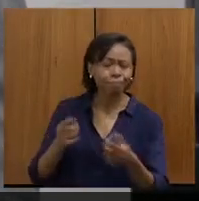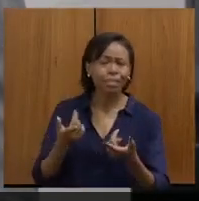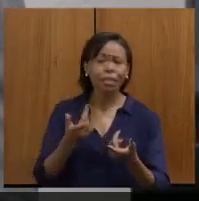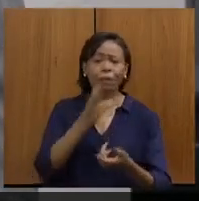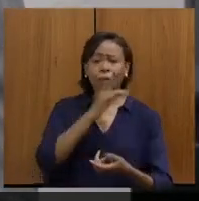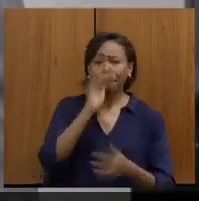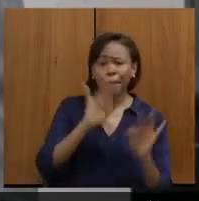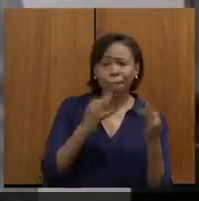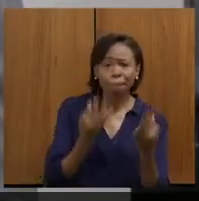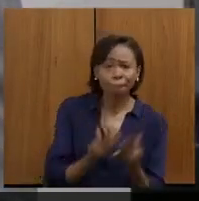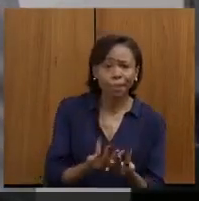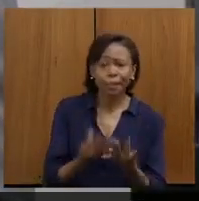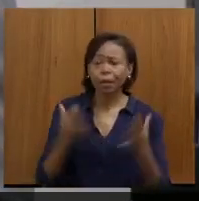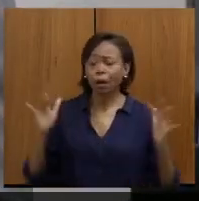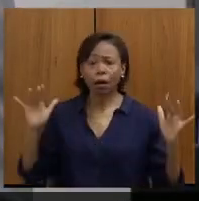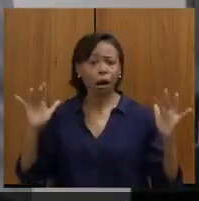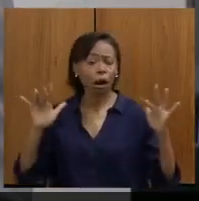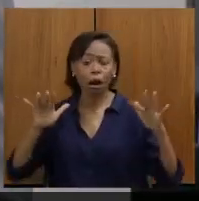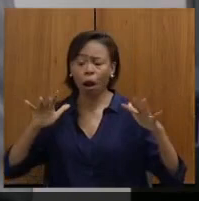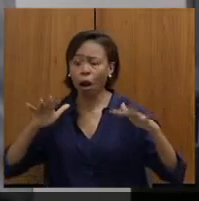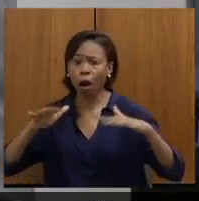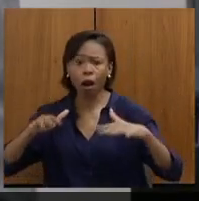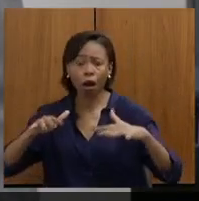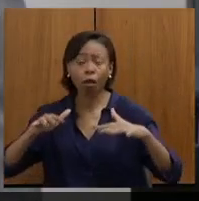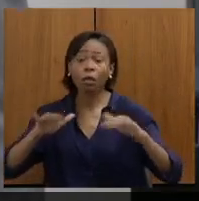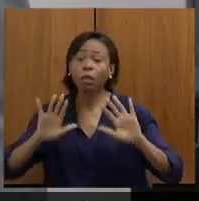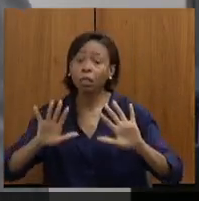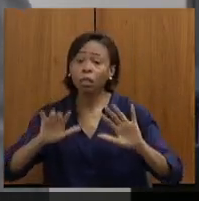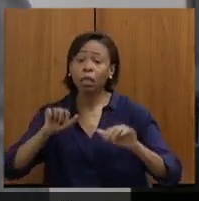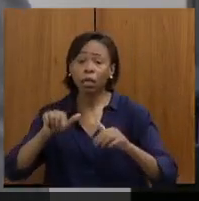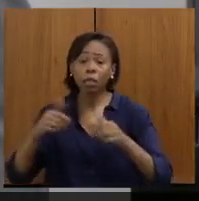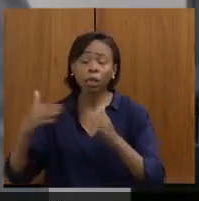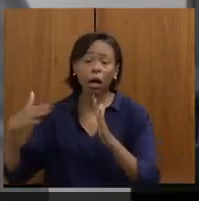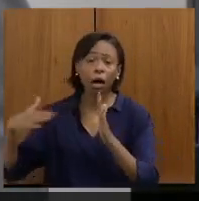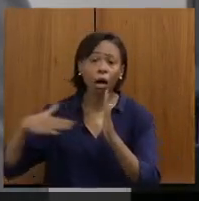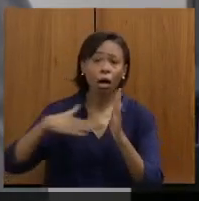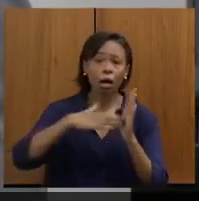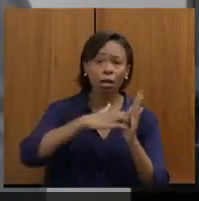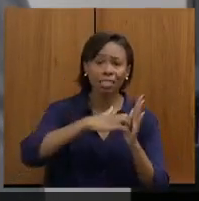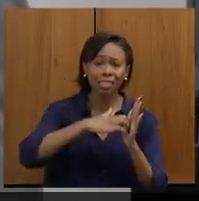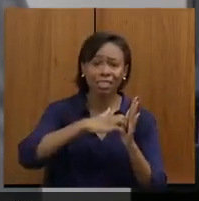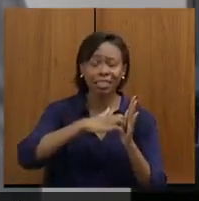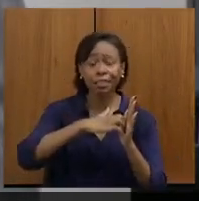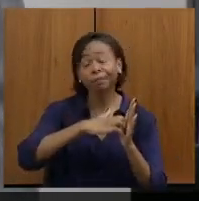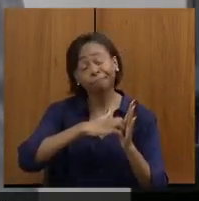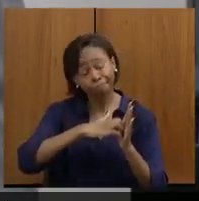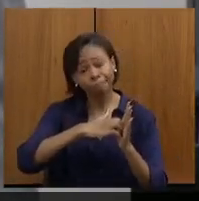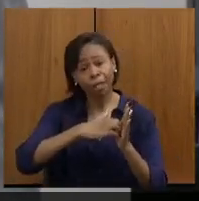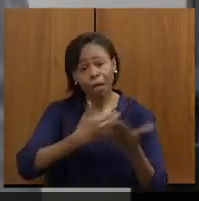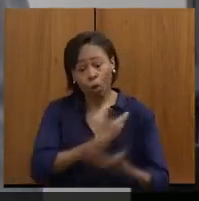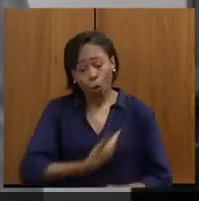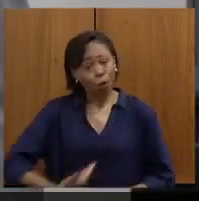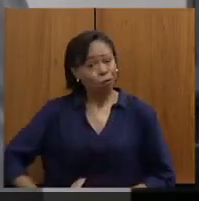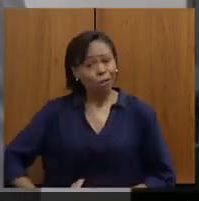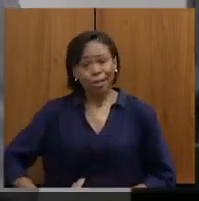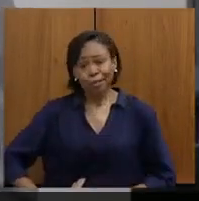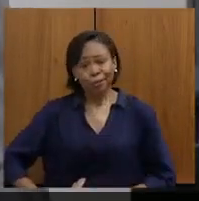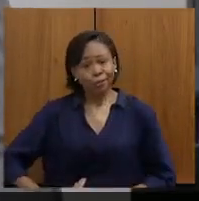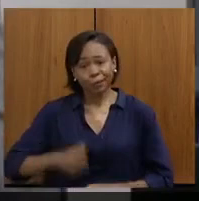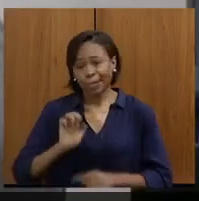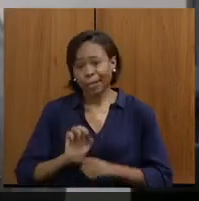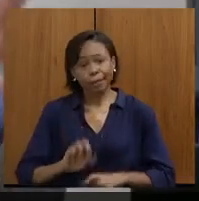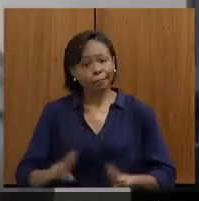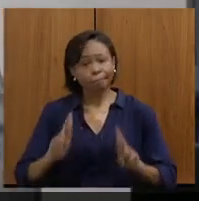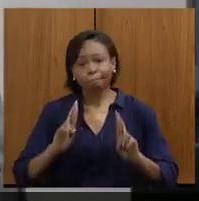e, no final, esses acidentes todos que acontecem ficam na conta do governo do Estado, ficam na conta, muitas vezes,